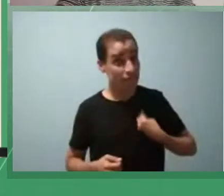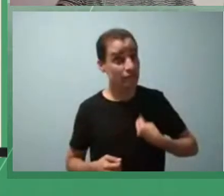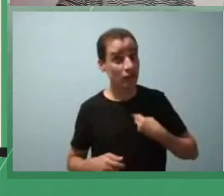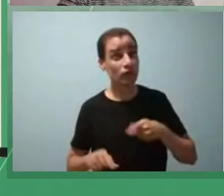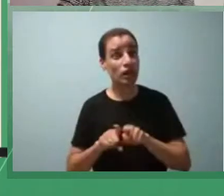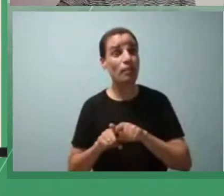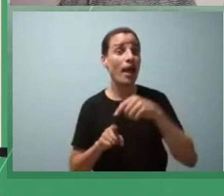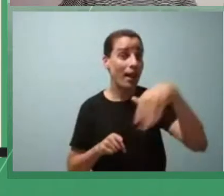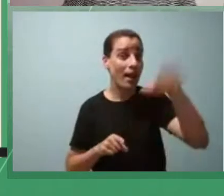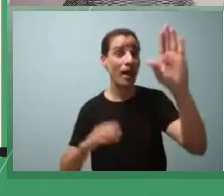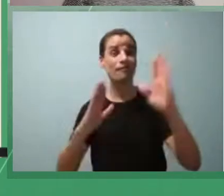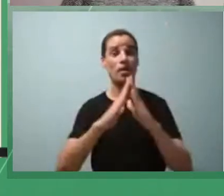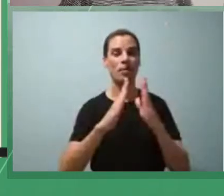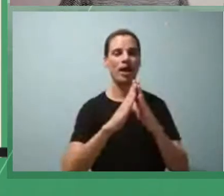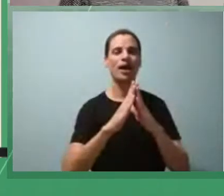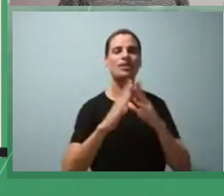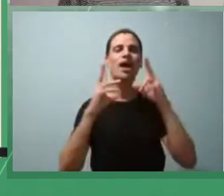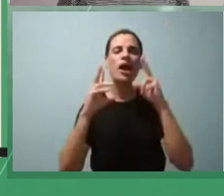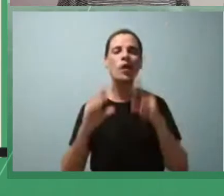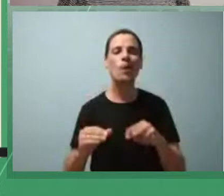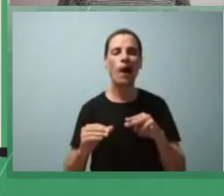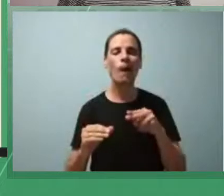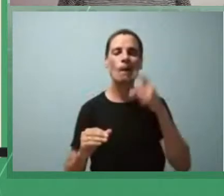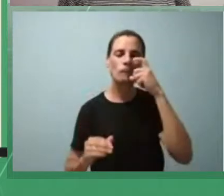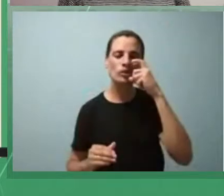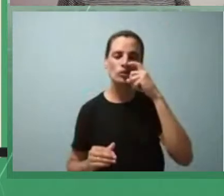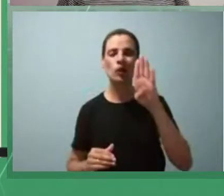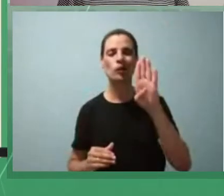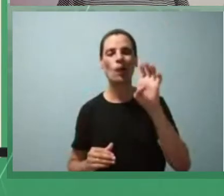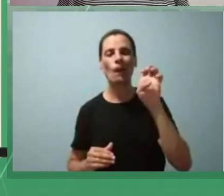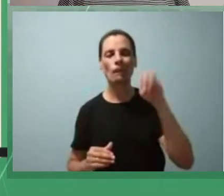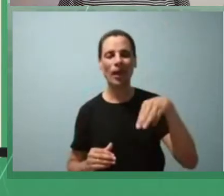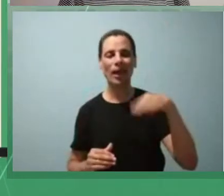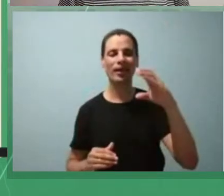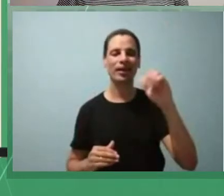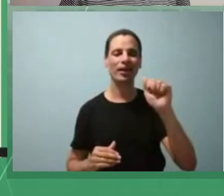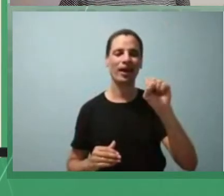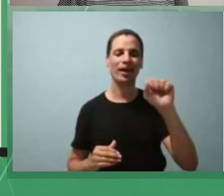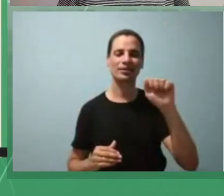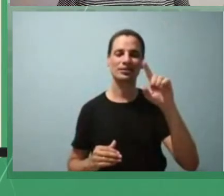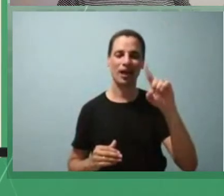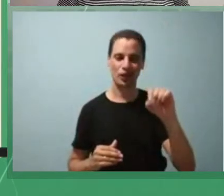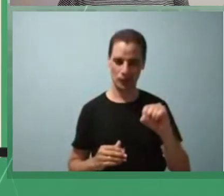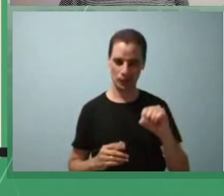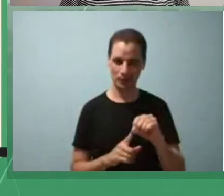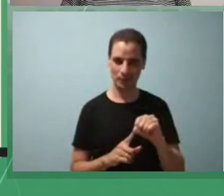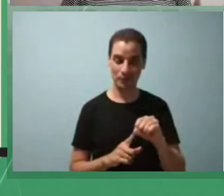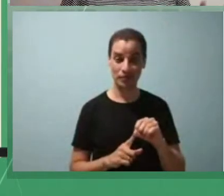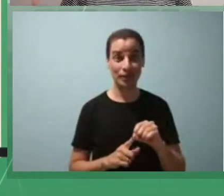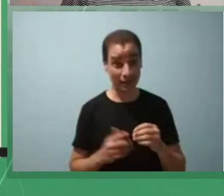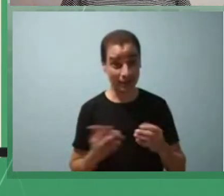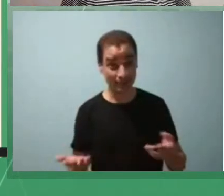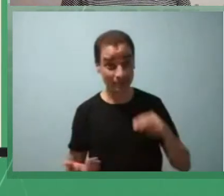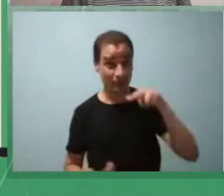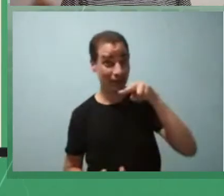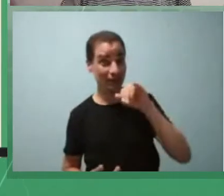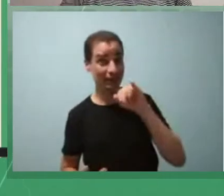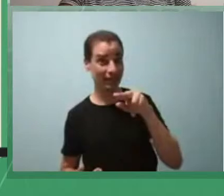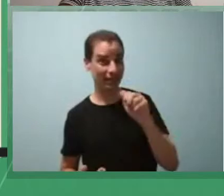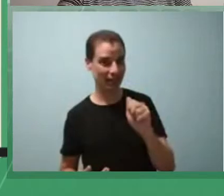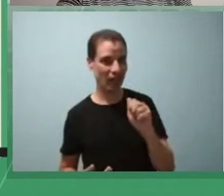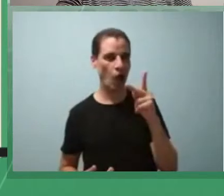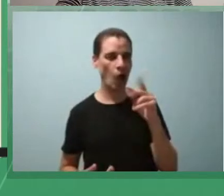equivalente ao nosso bem casado Então a Nina Horta ela vai apresentar ali os costumes